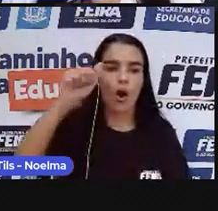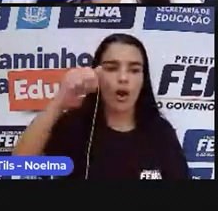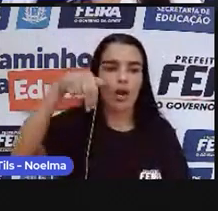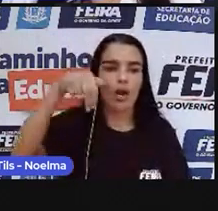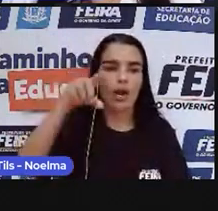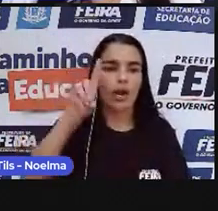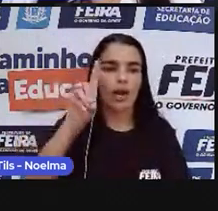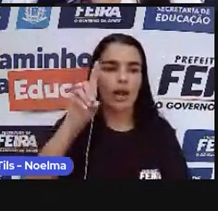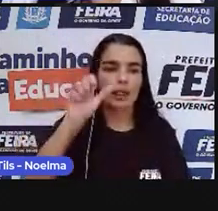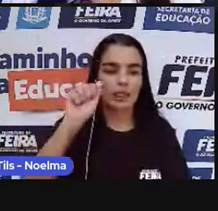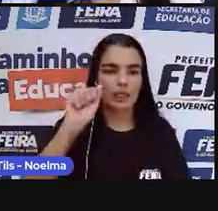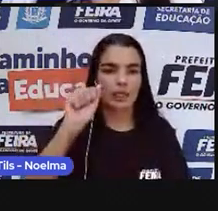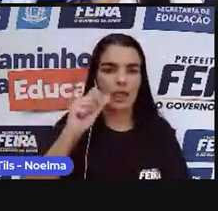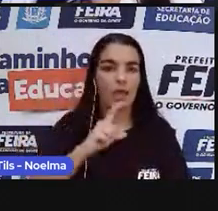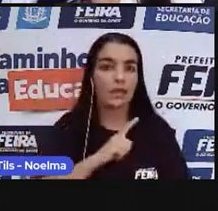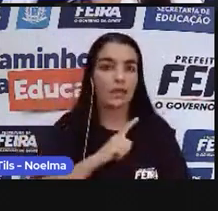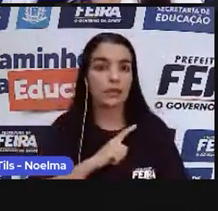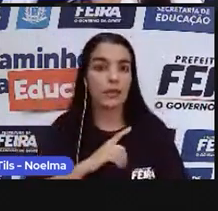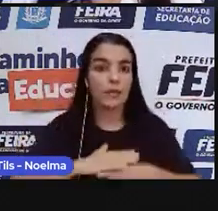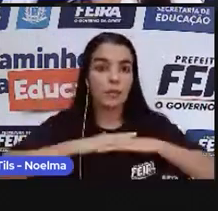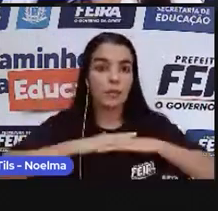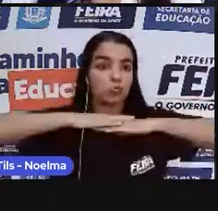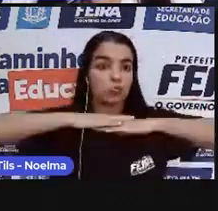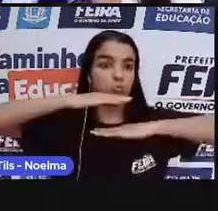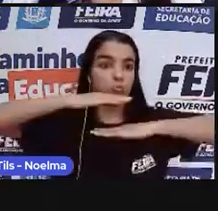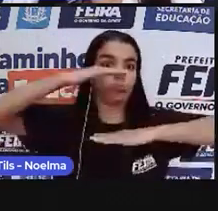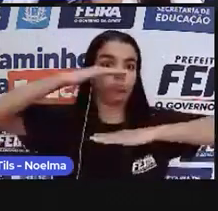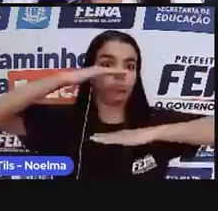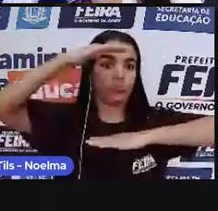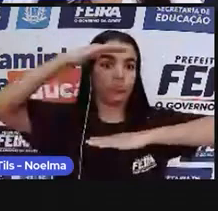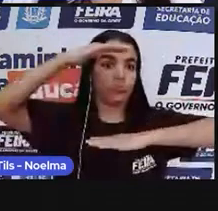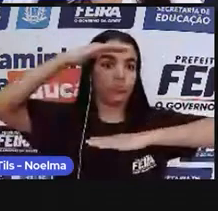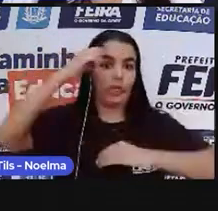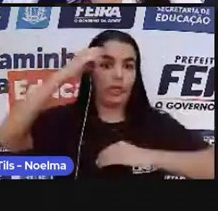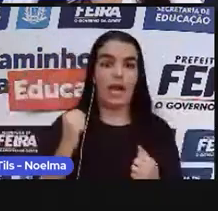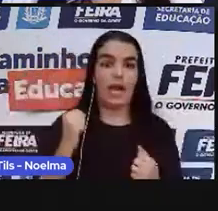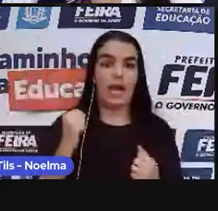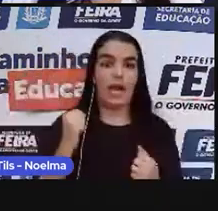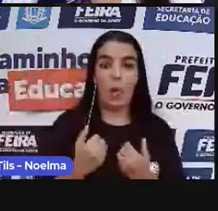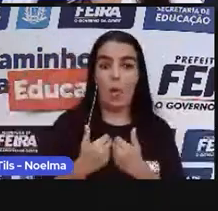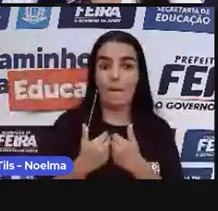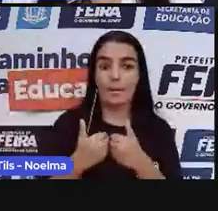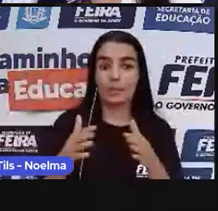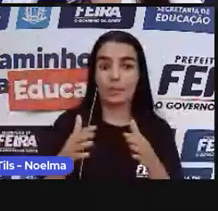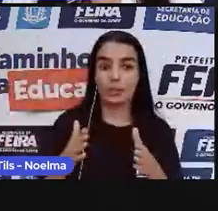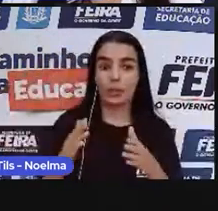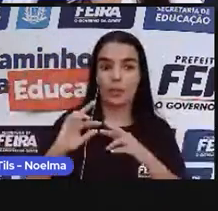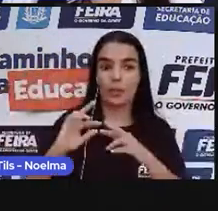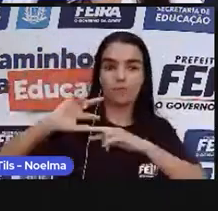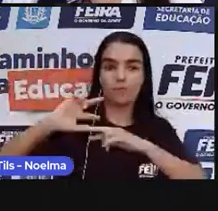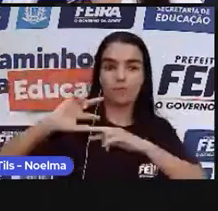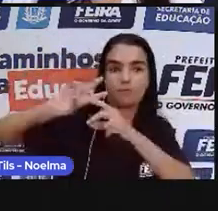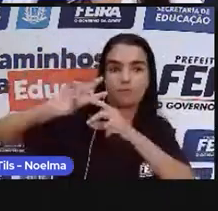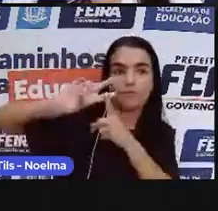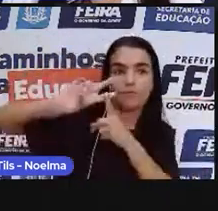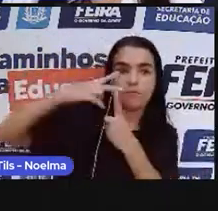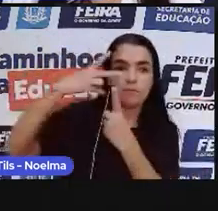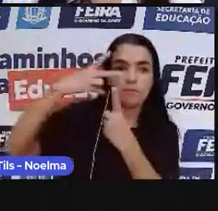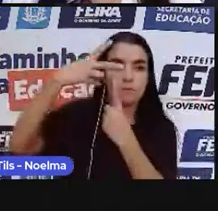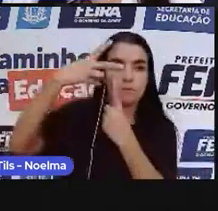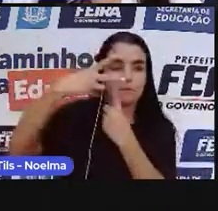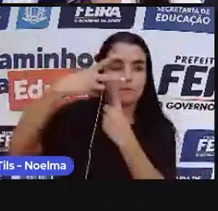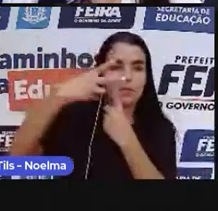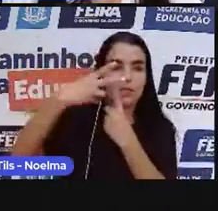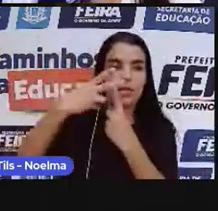abastecimento do mercado europeu, e faz com que o Brasil perca o monopólio do açúcar, desvirtuando o quadro político e econômico